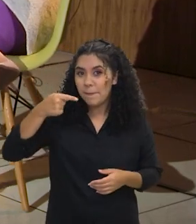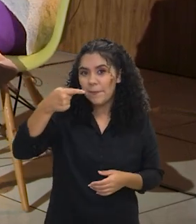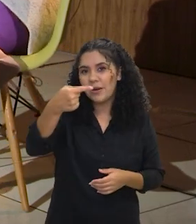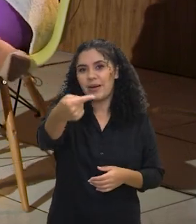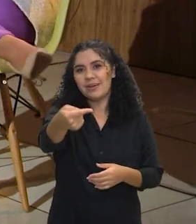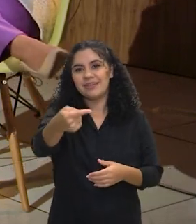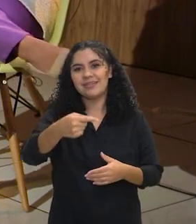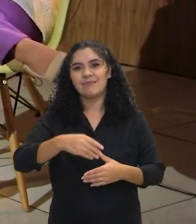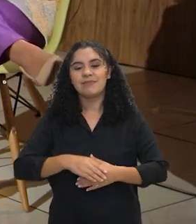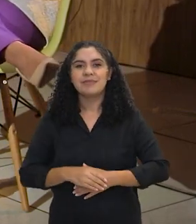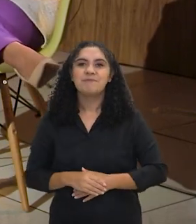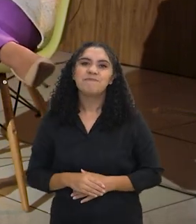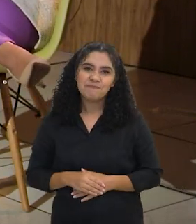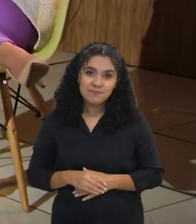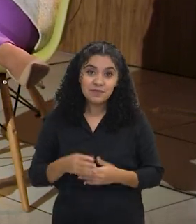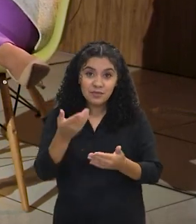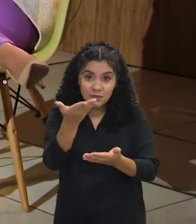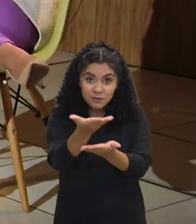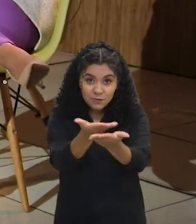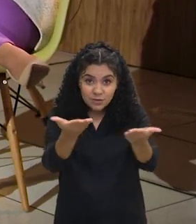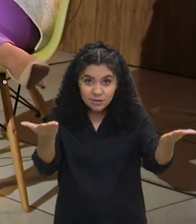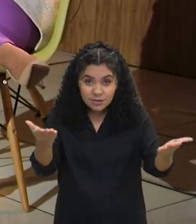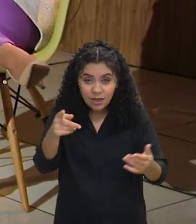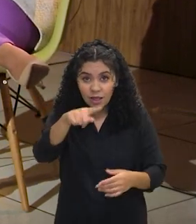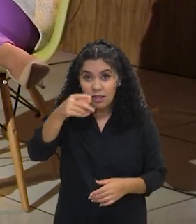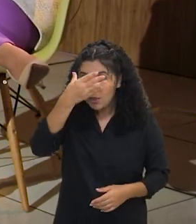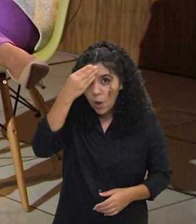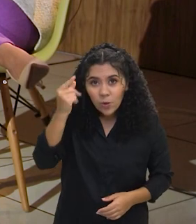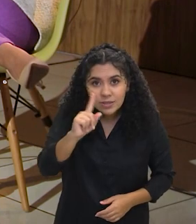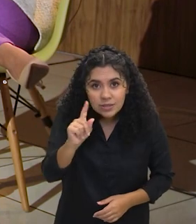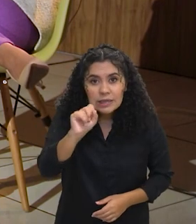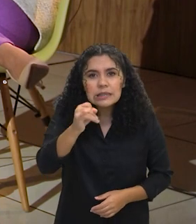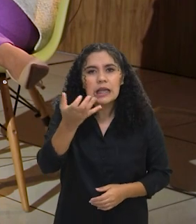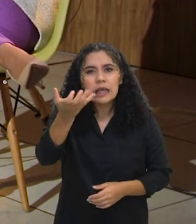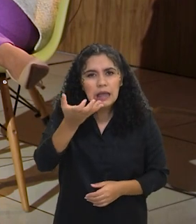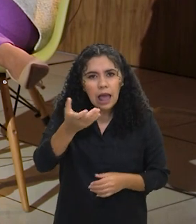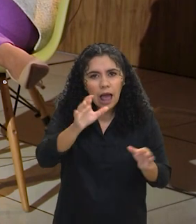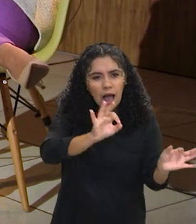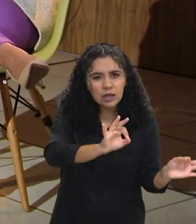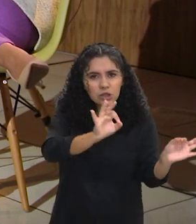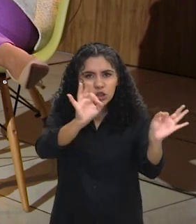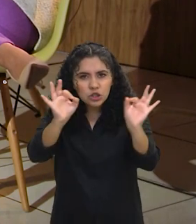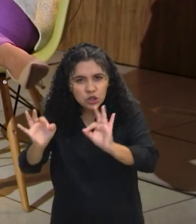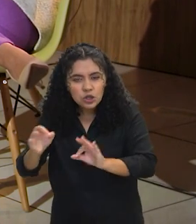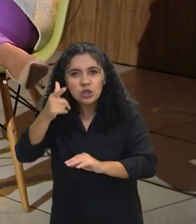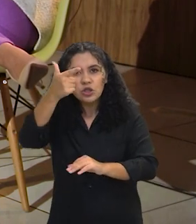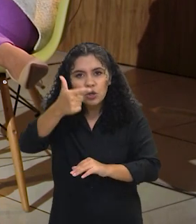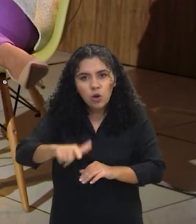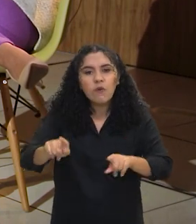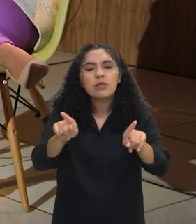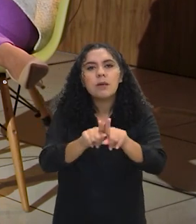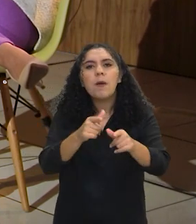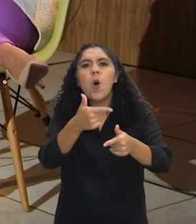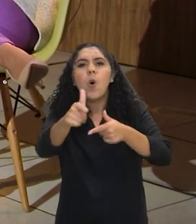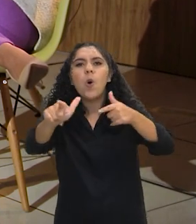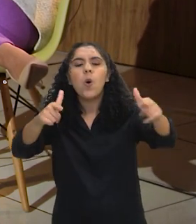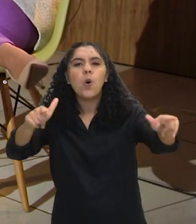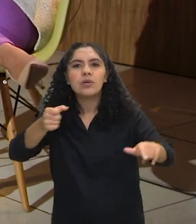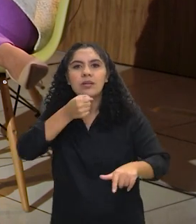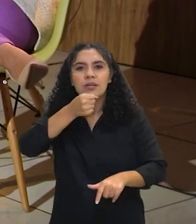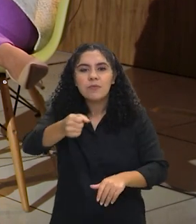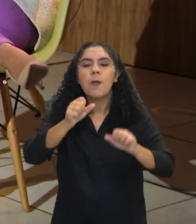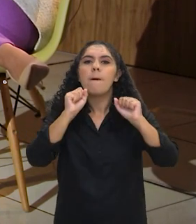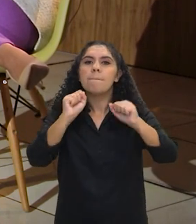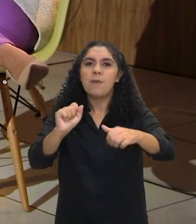convite para voltar em outras ocasiões. E você não esquece, se quiser rever esta ou outras entrevistas,